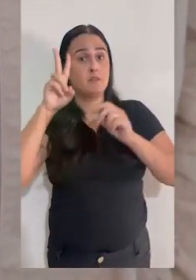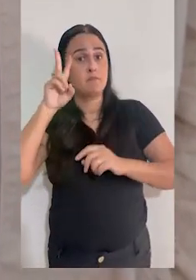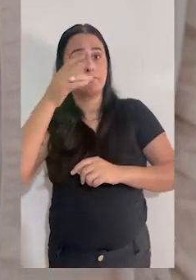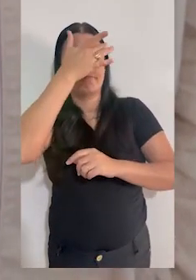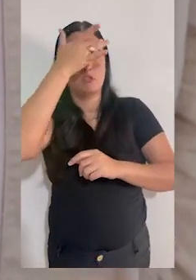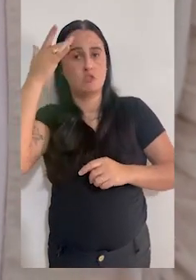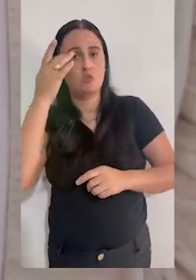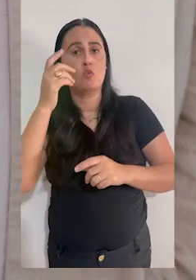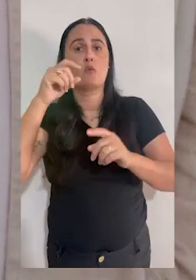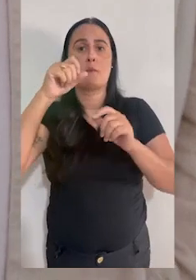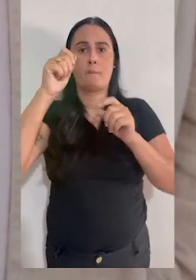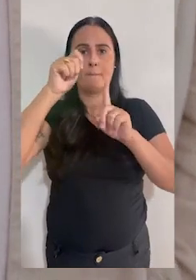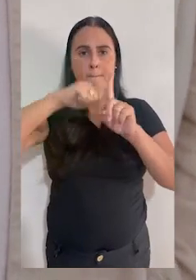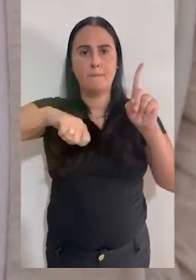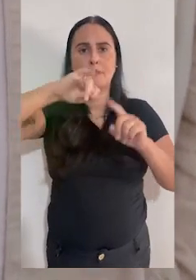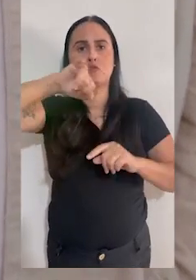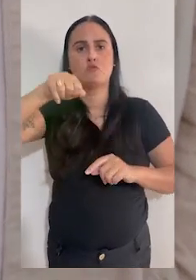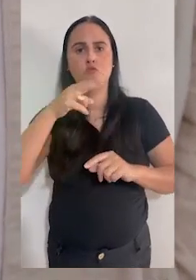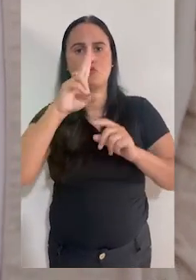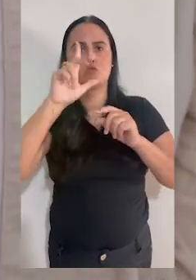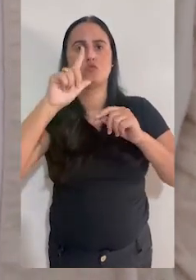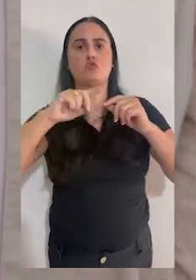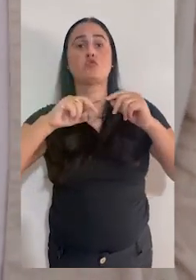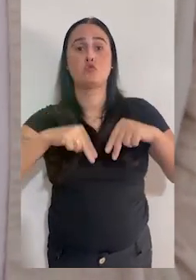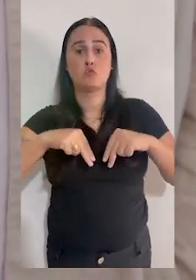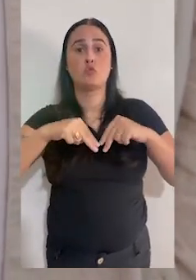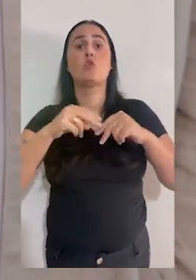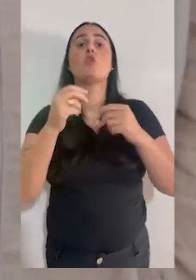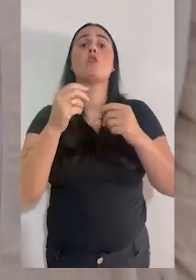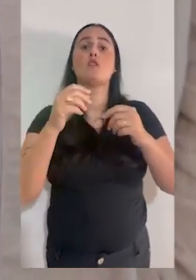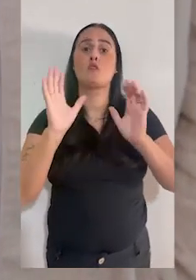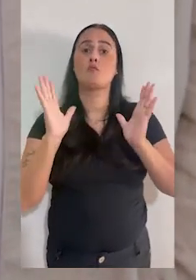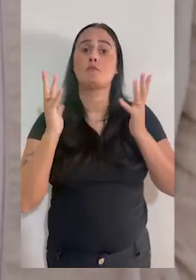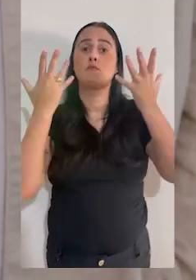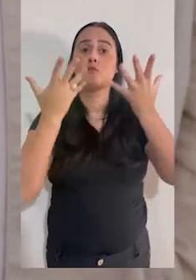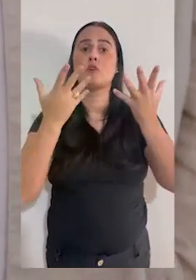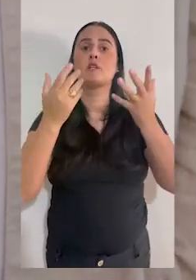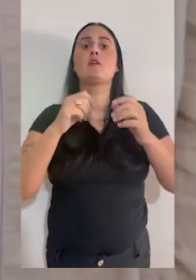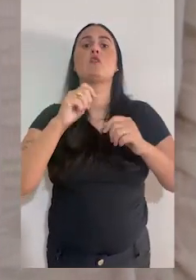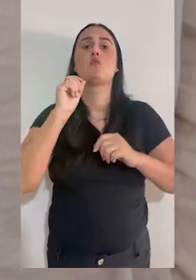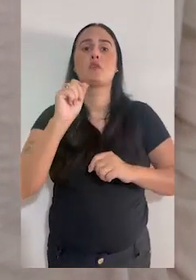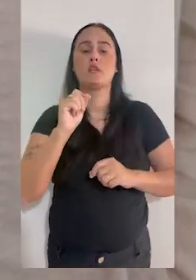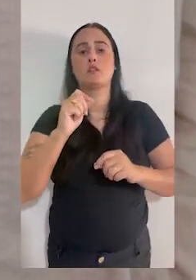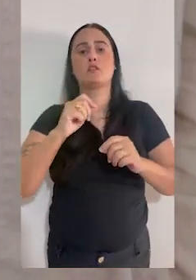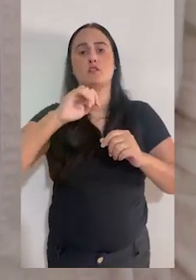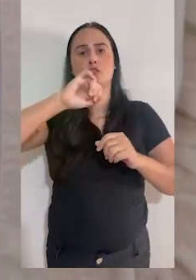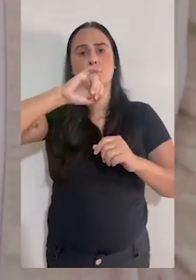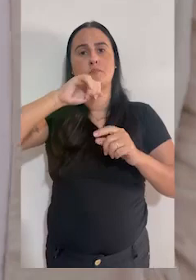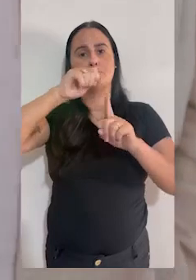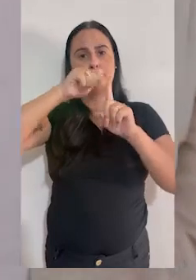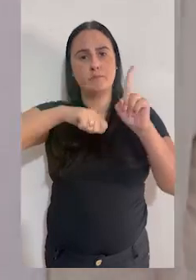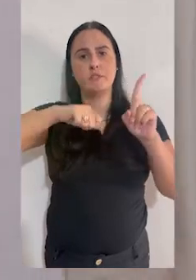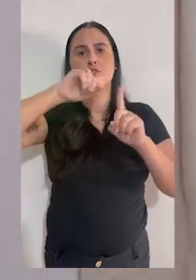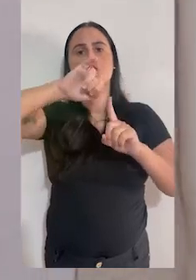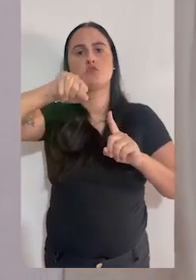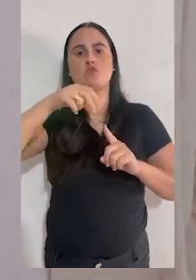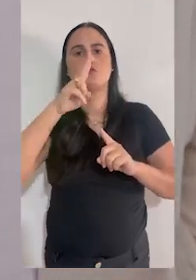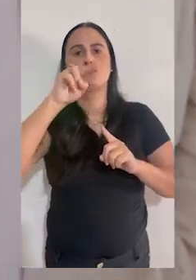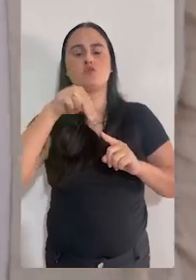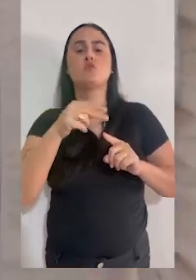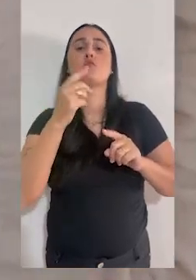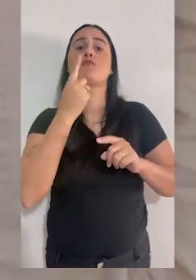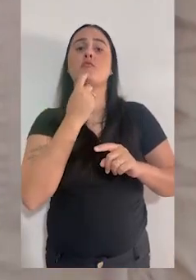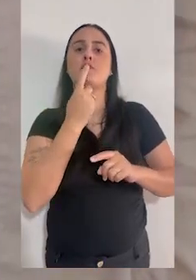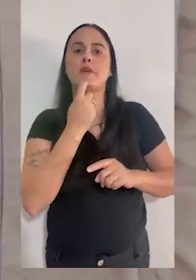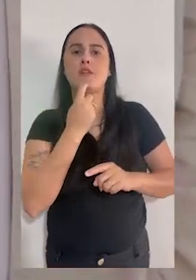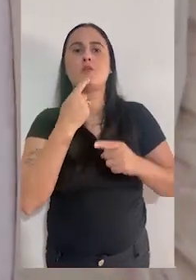Vermelho, que é um mês onde a gente prepara o estoque para enfrentar o mês de julho, que é um mês onde, historicamente,